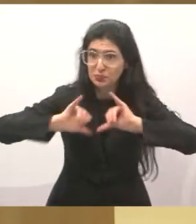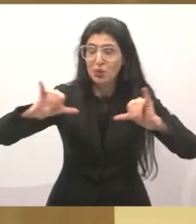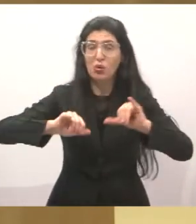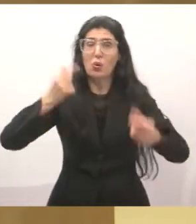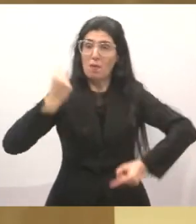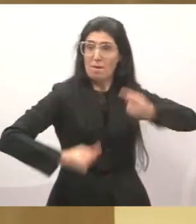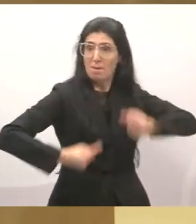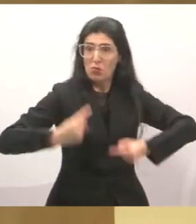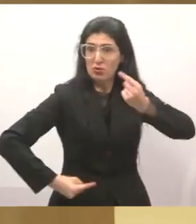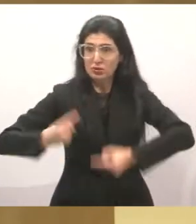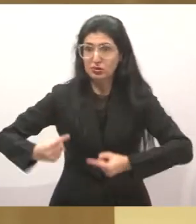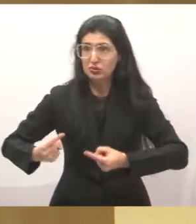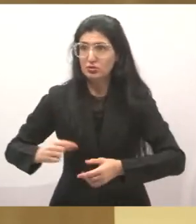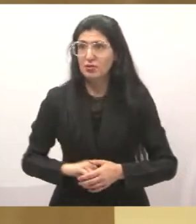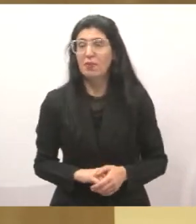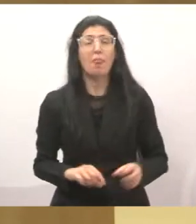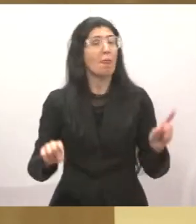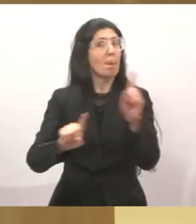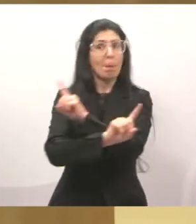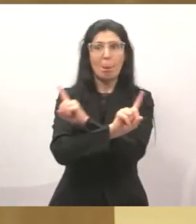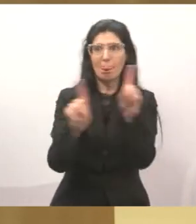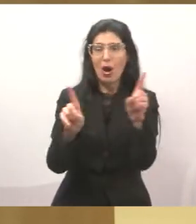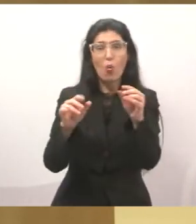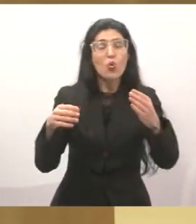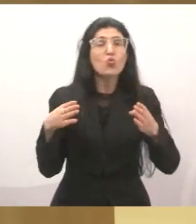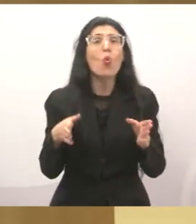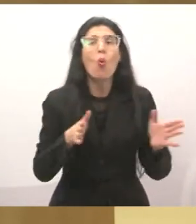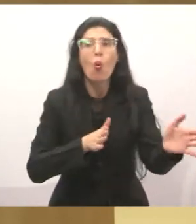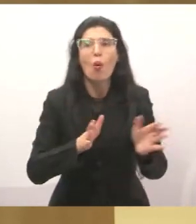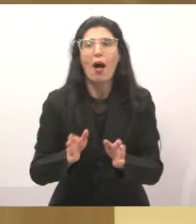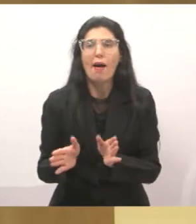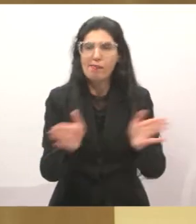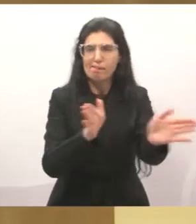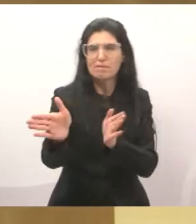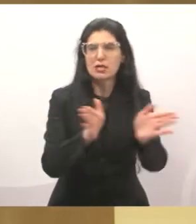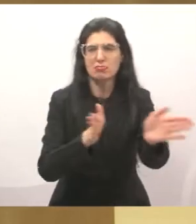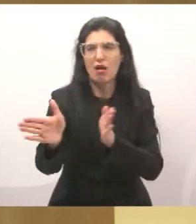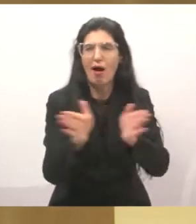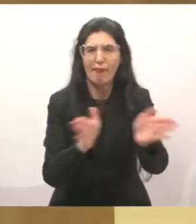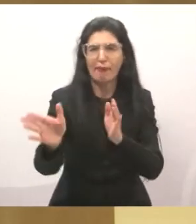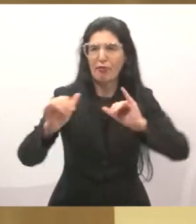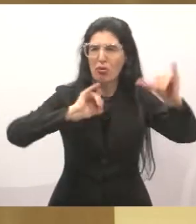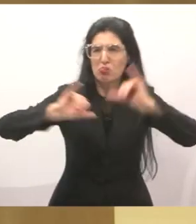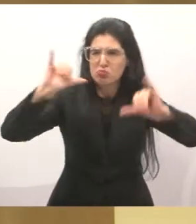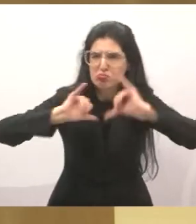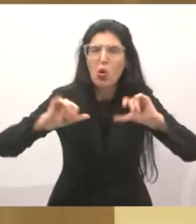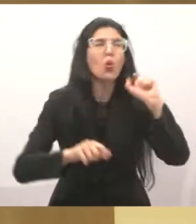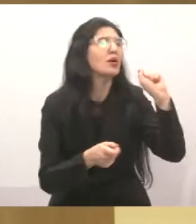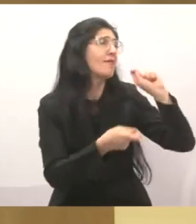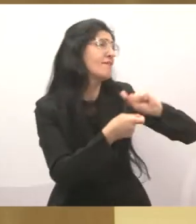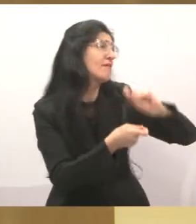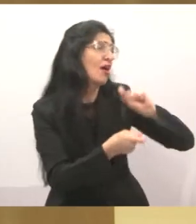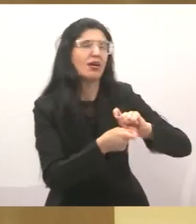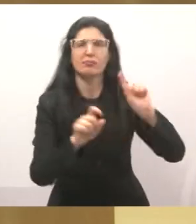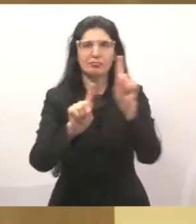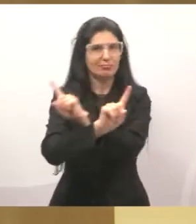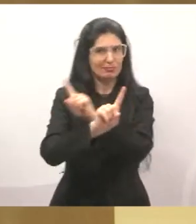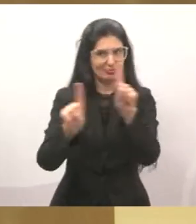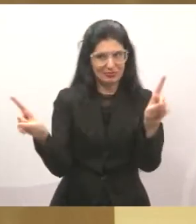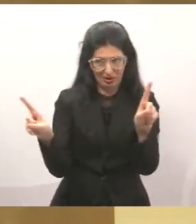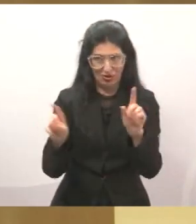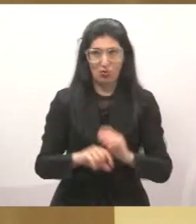não trata de fazer propaganda do governo. Trata-se de você dar publicidade aos